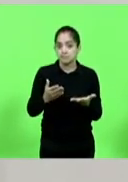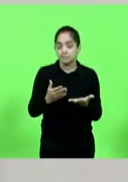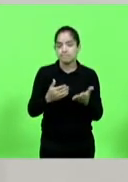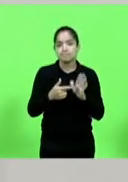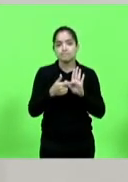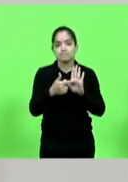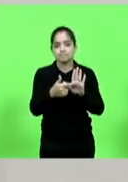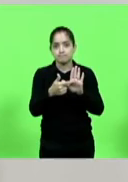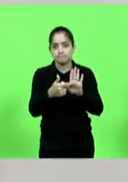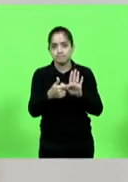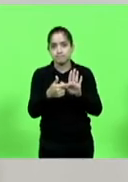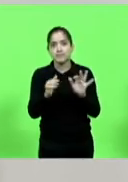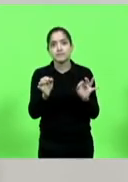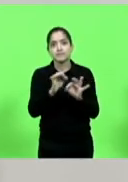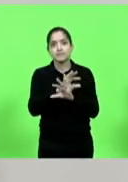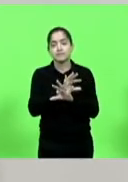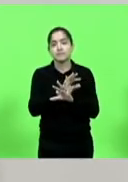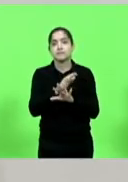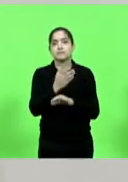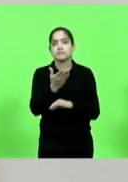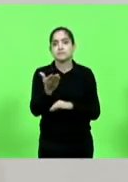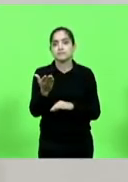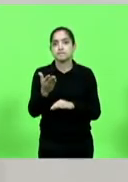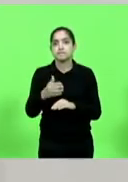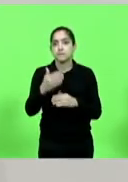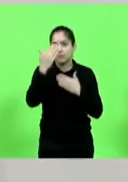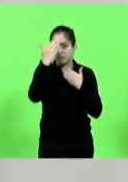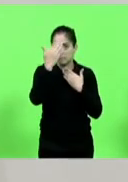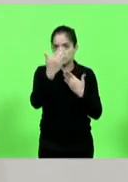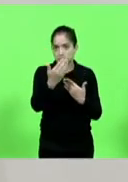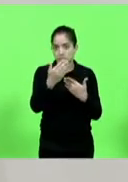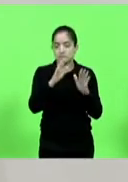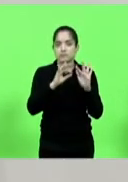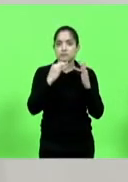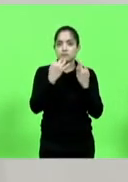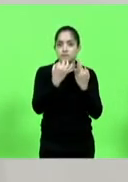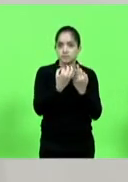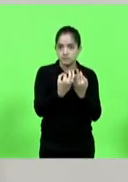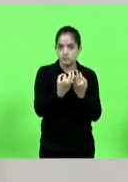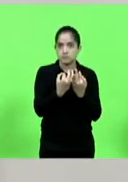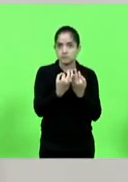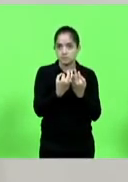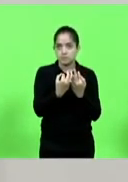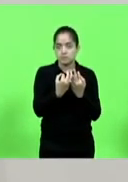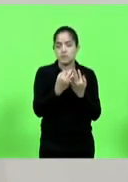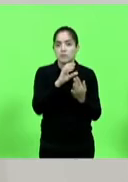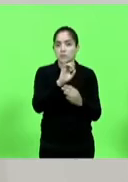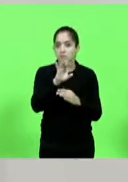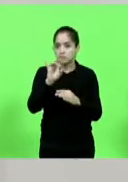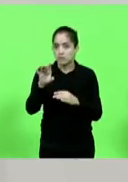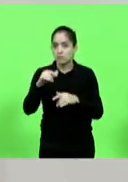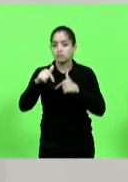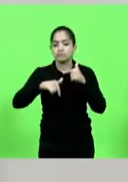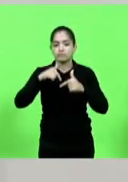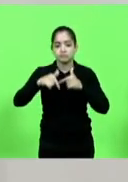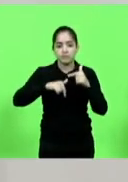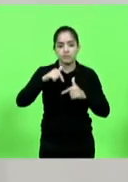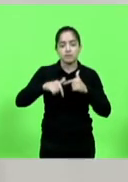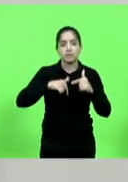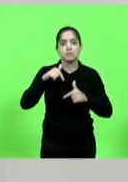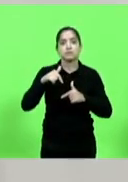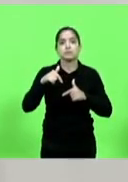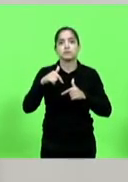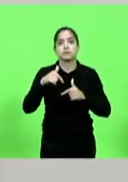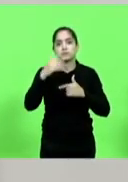finalizar a minha fala. Agradecendo a família, agradecendo os colaboradores e agradecendo Santa